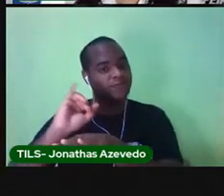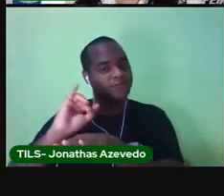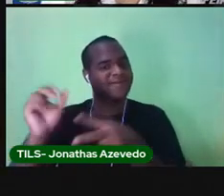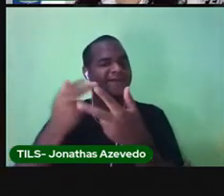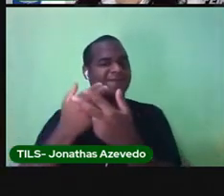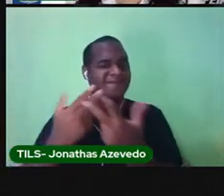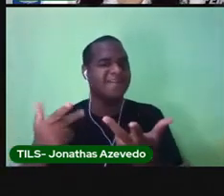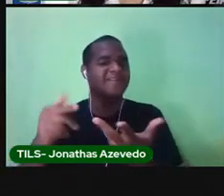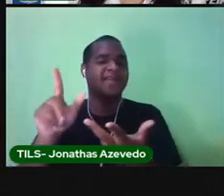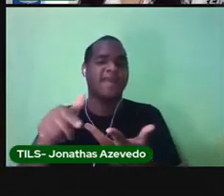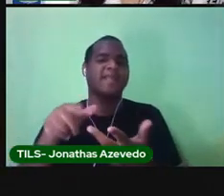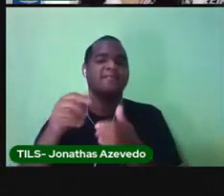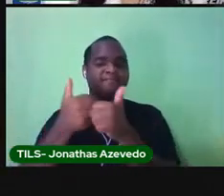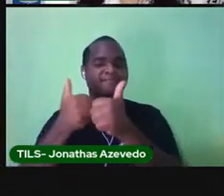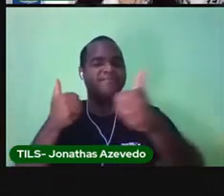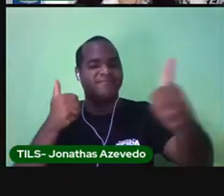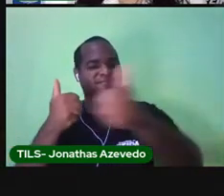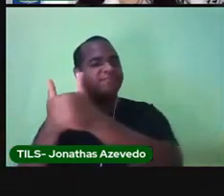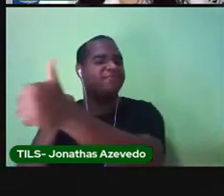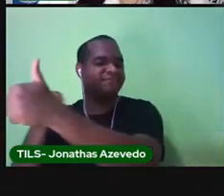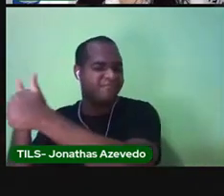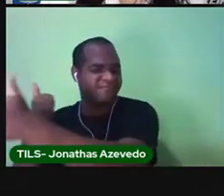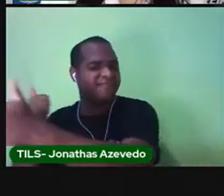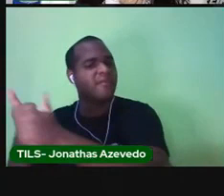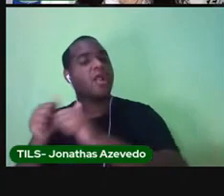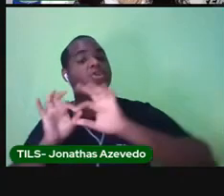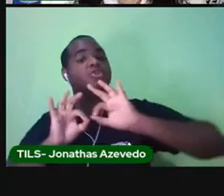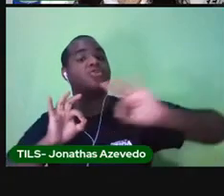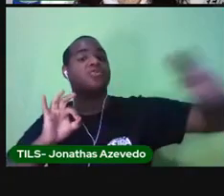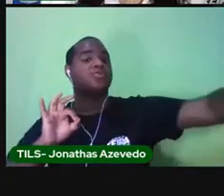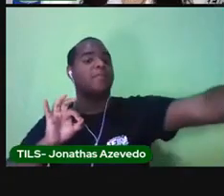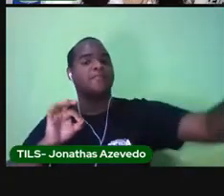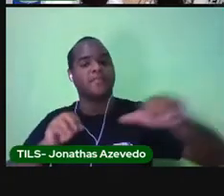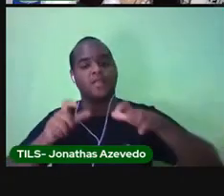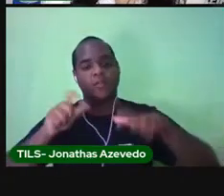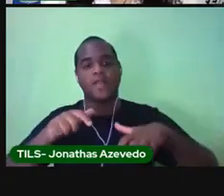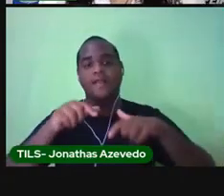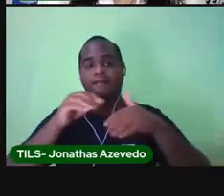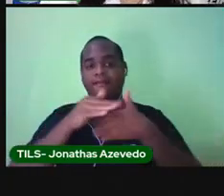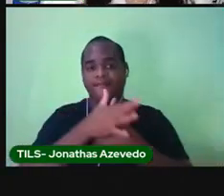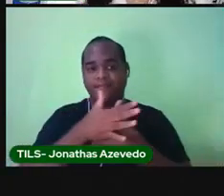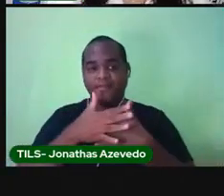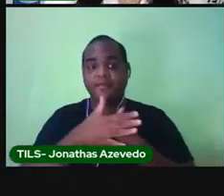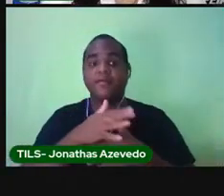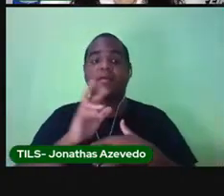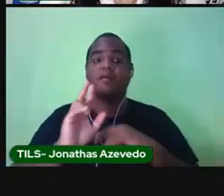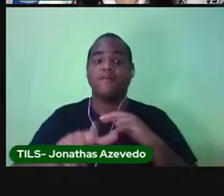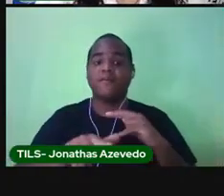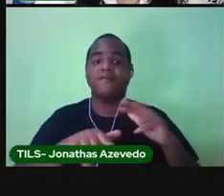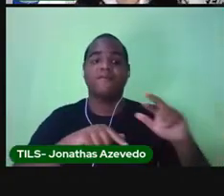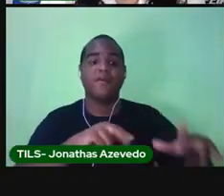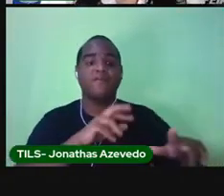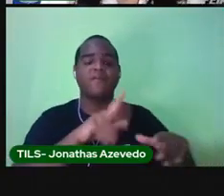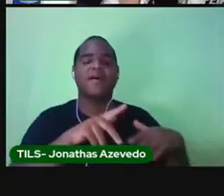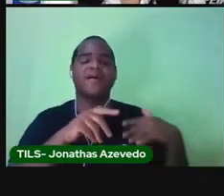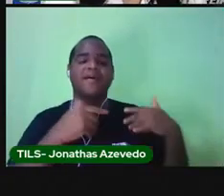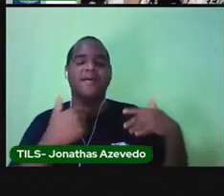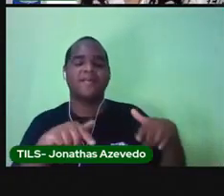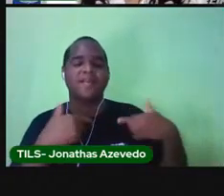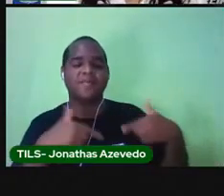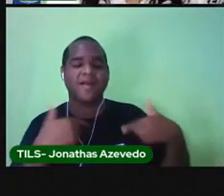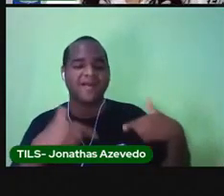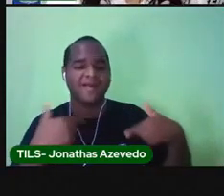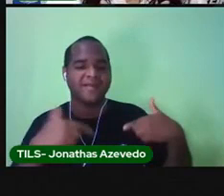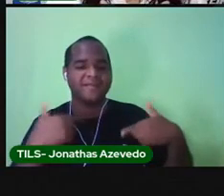ficam bem afastadas para permitir que a cidade se movimente do jeito que